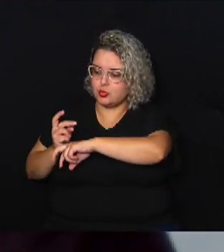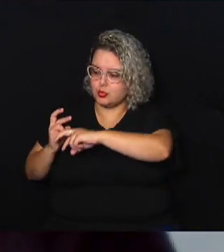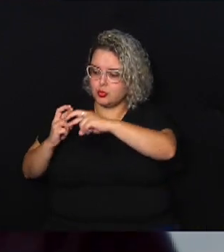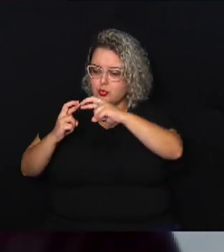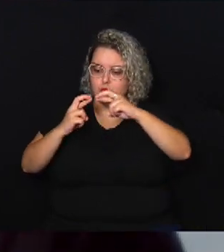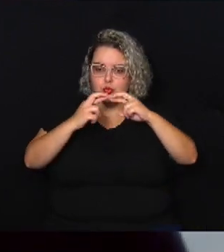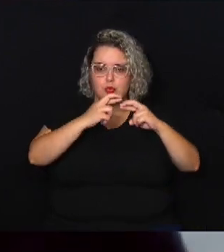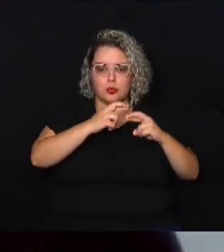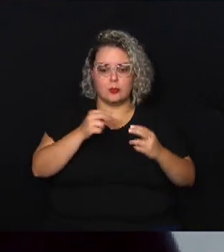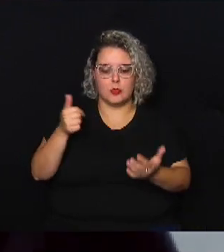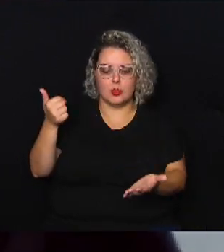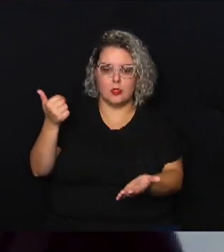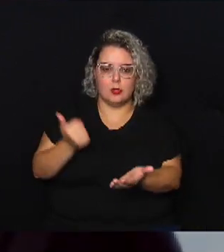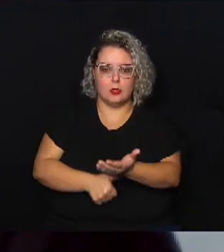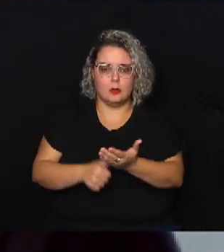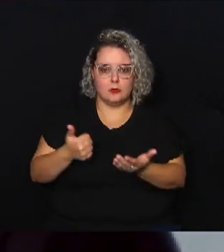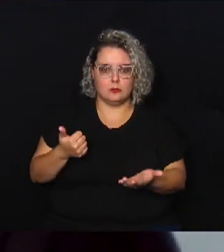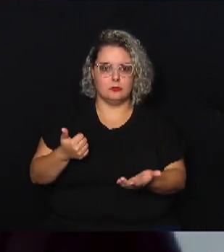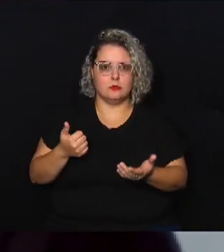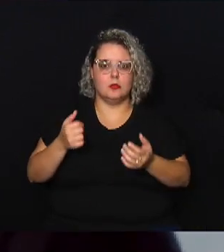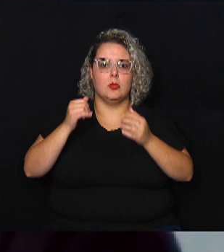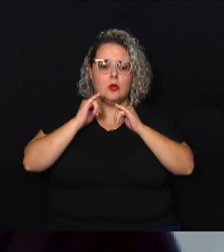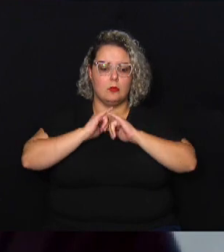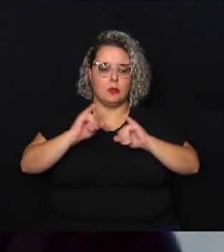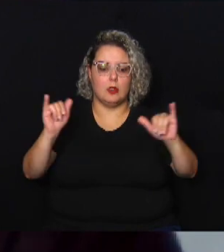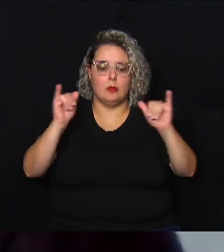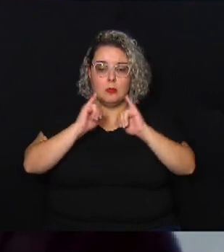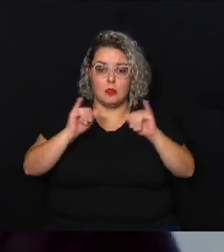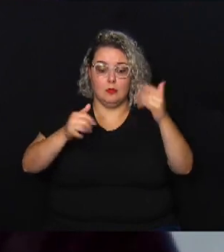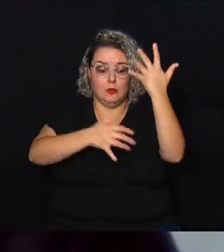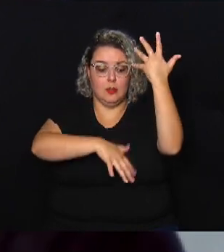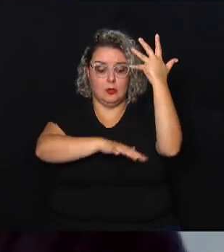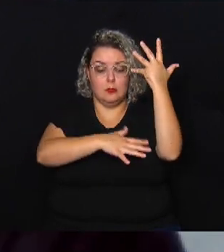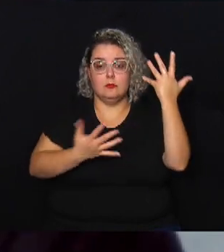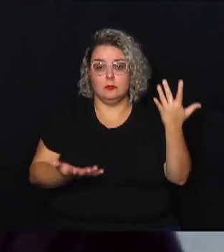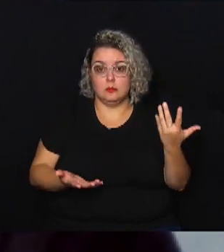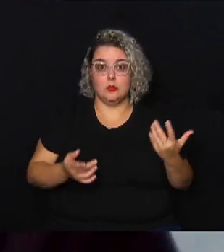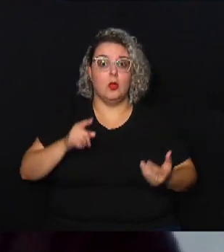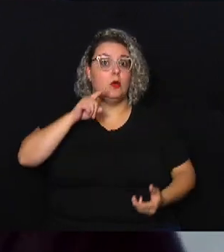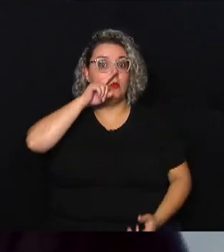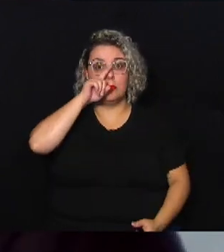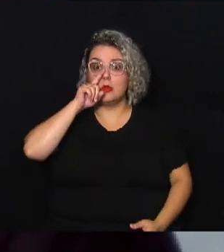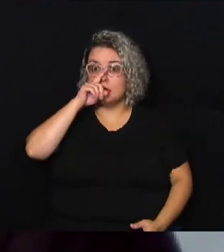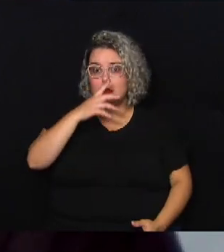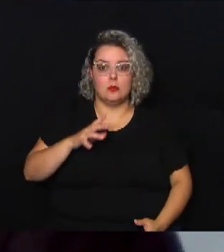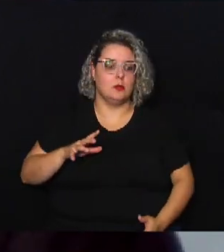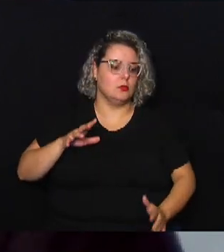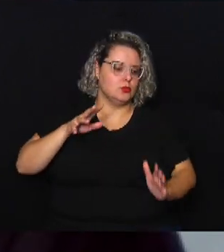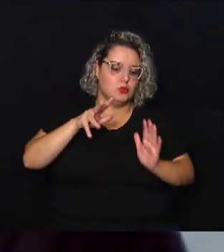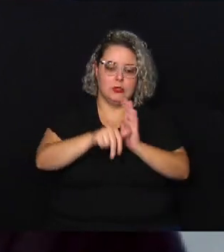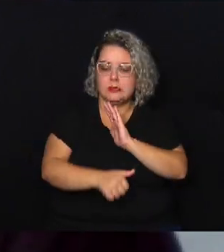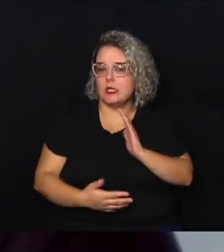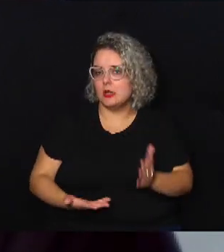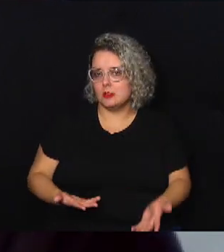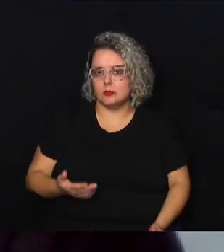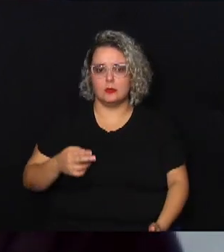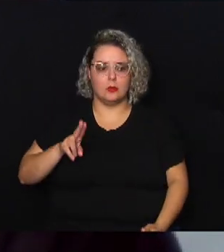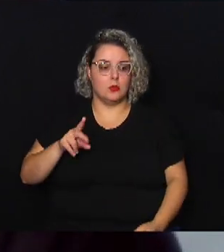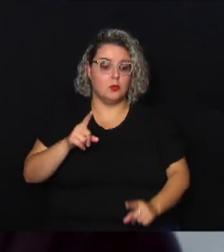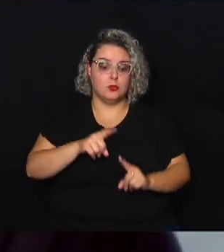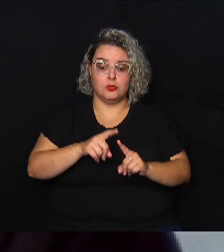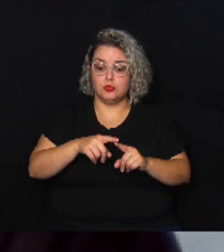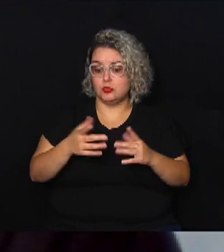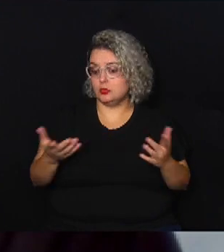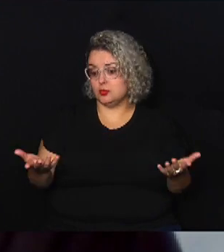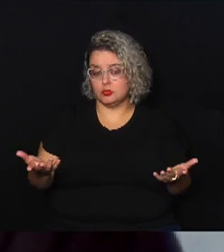botão estar radiando uma mensagem para aquela praça sobre o perigo eminente de um assalto ou de algum tipo de